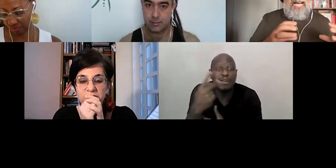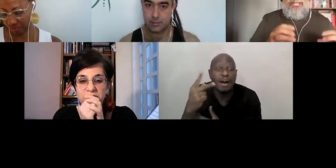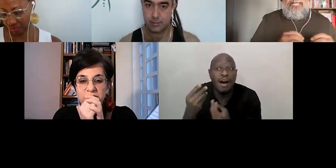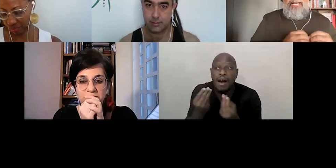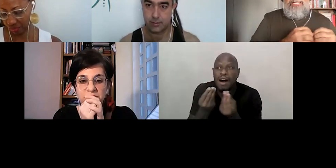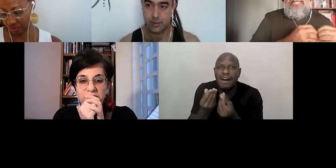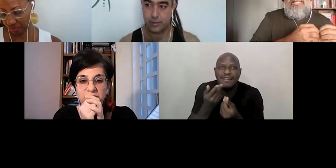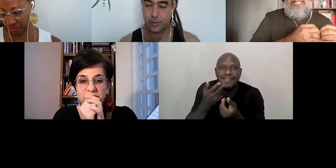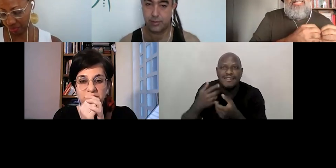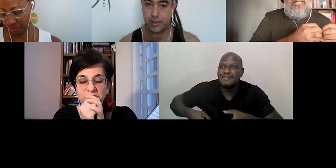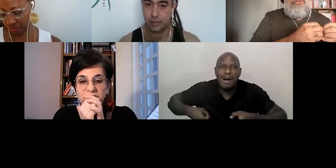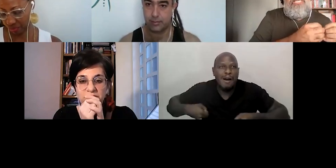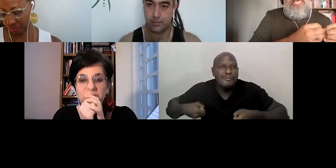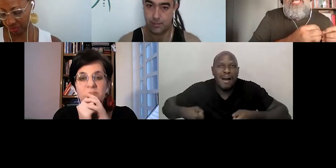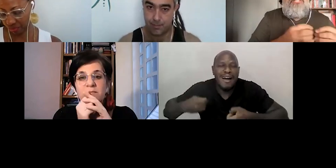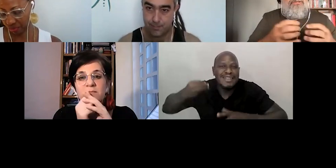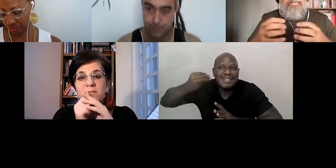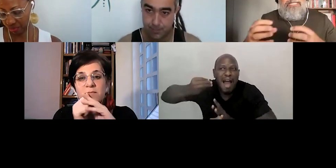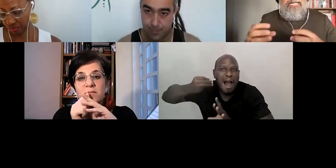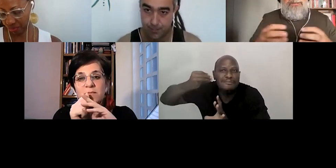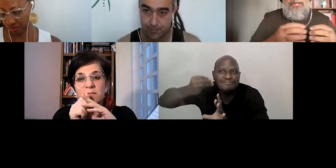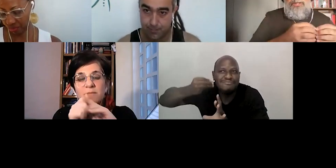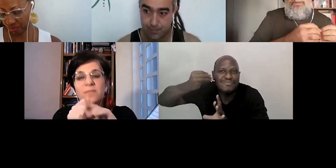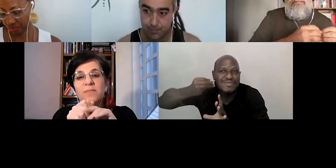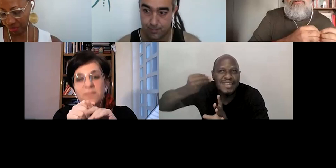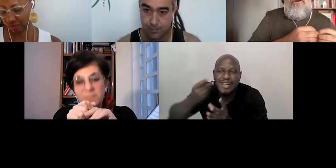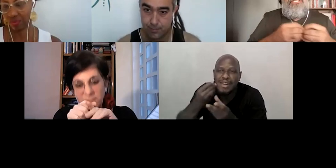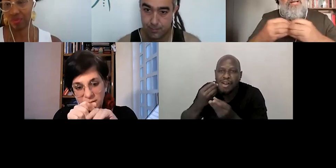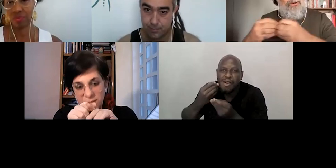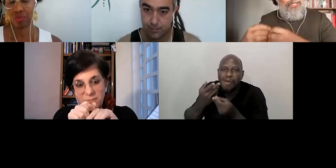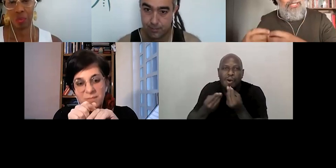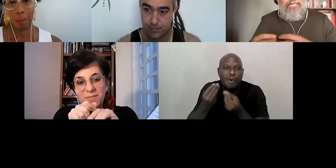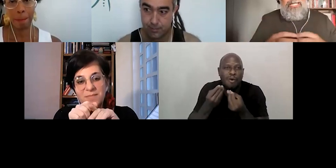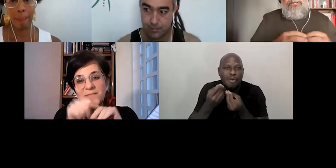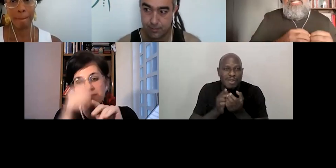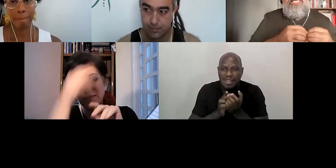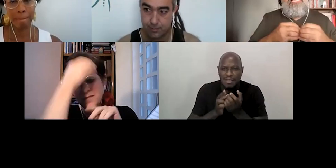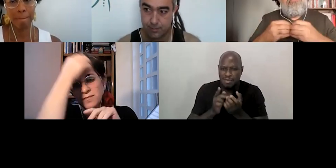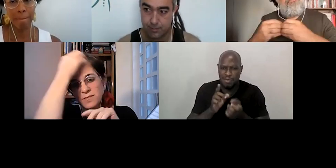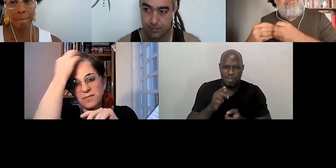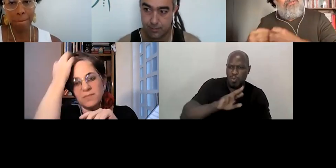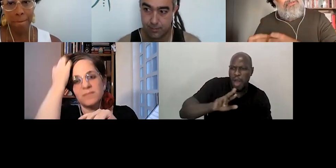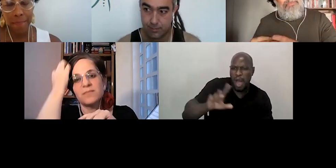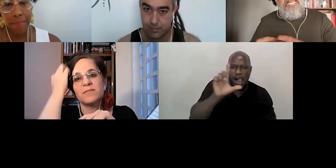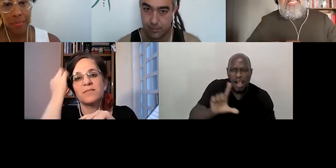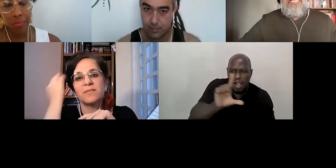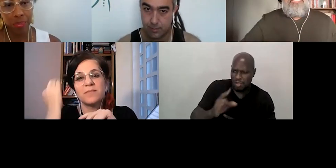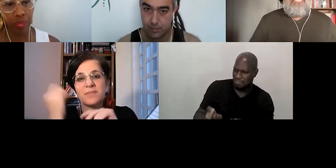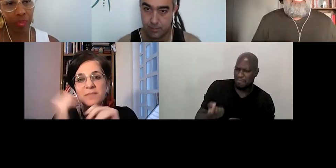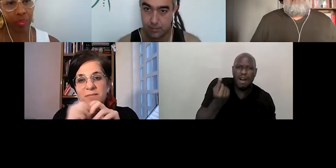bagagem do que é extra-cotidiano, do que foge da lógica, do que é absurdo,